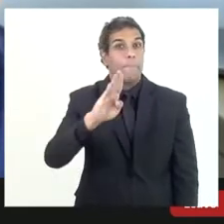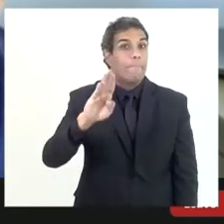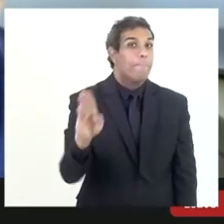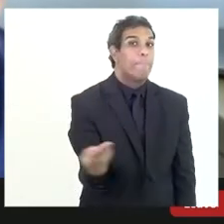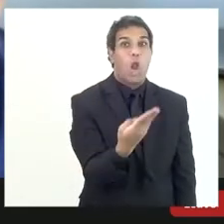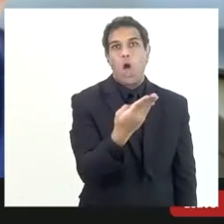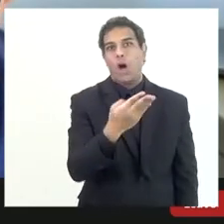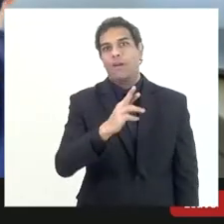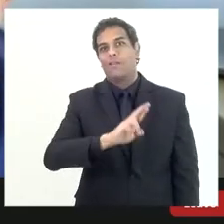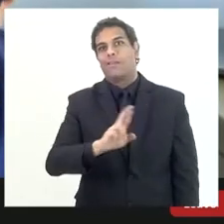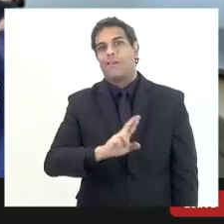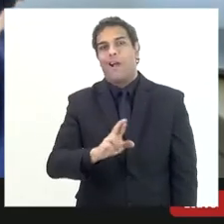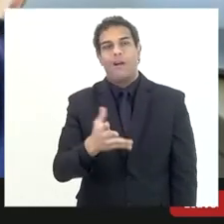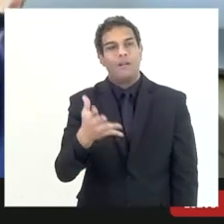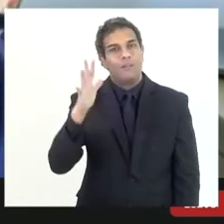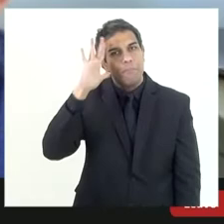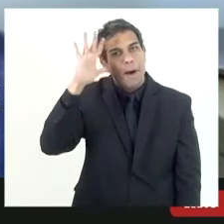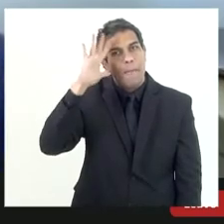bilhões de reais